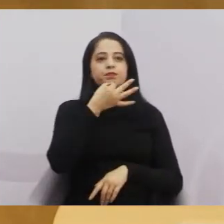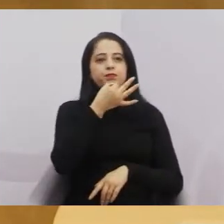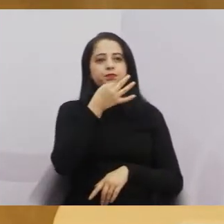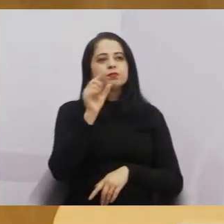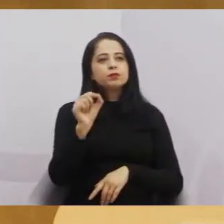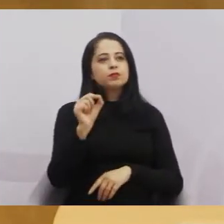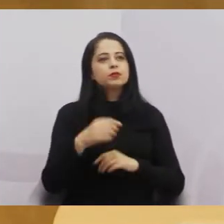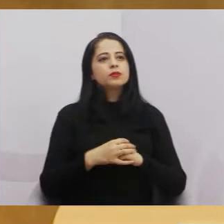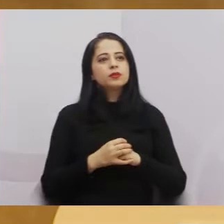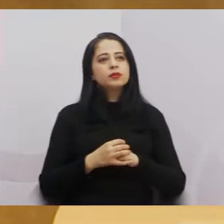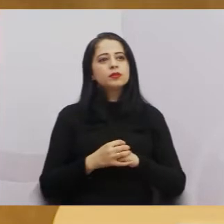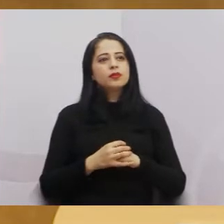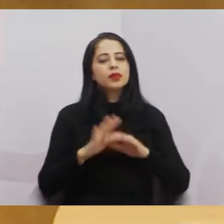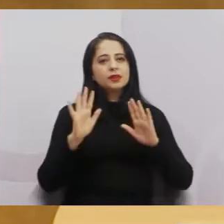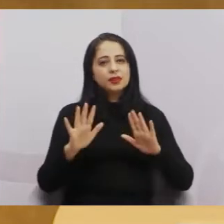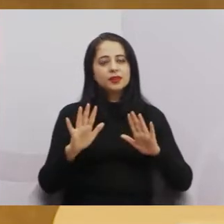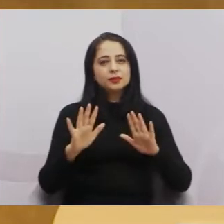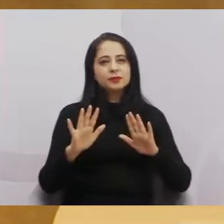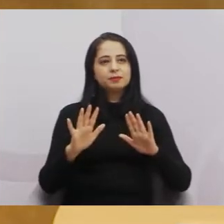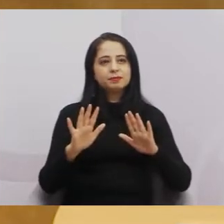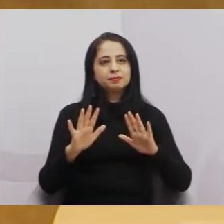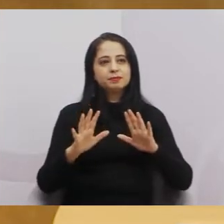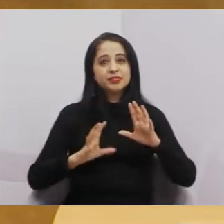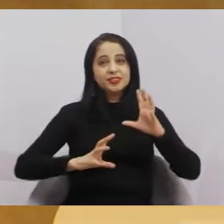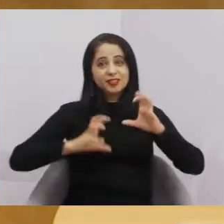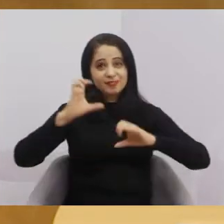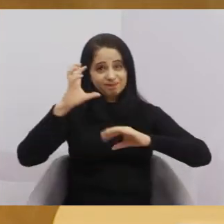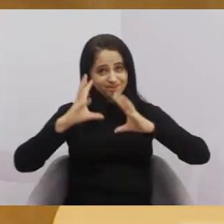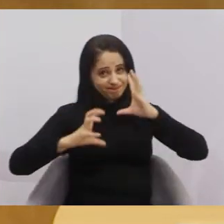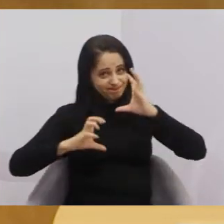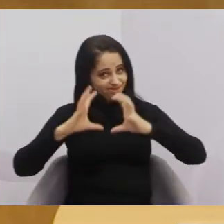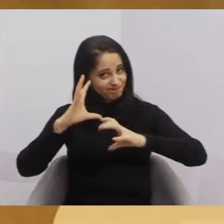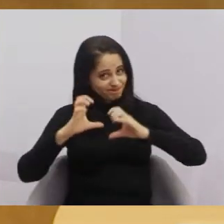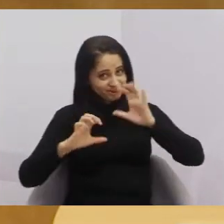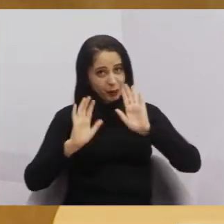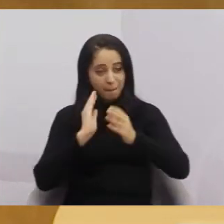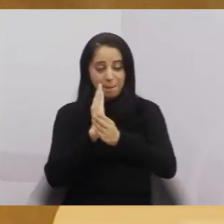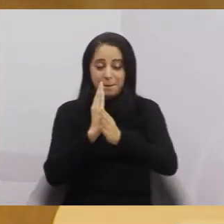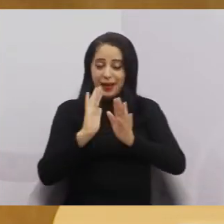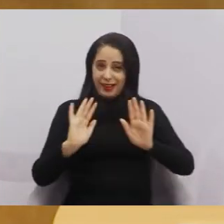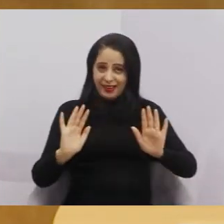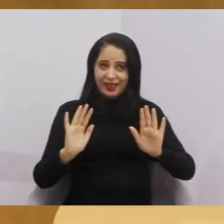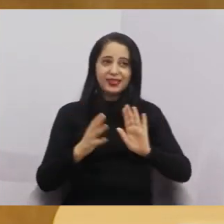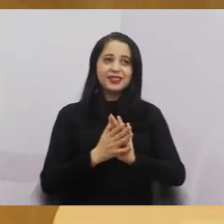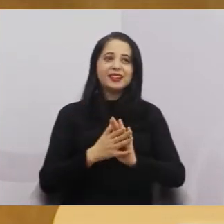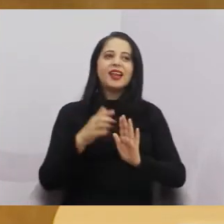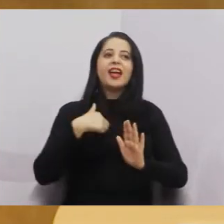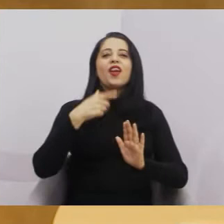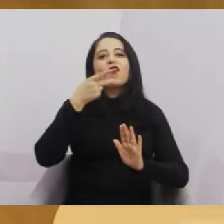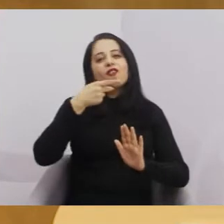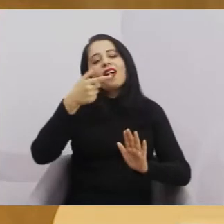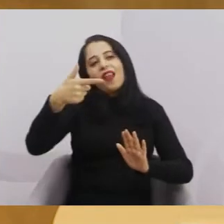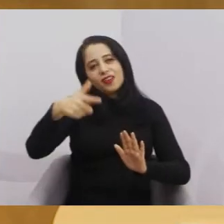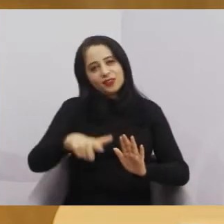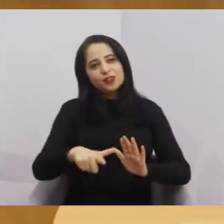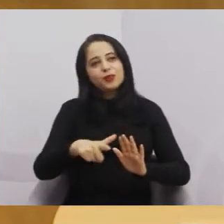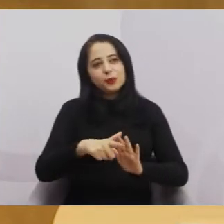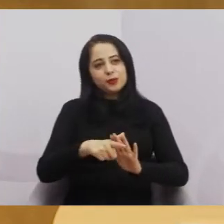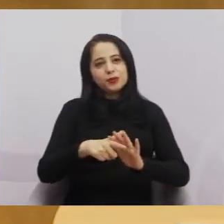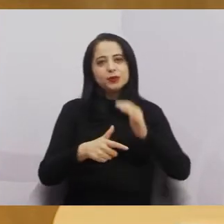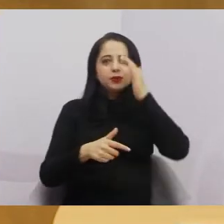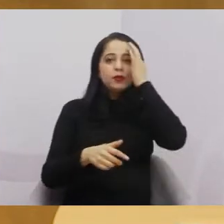não colocar espada e fogo em nós, vereadores, repito a fala do Fravinho,